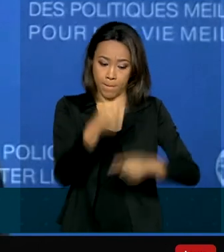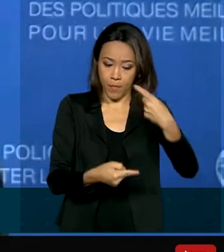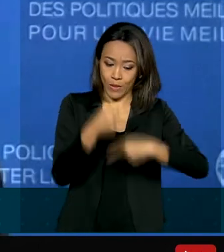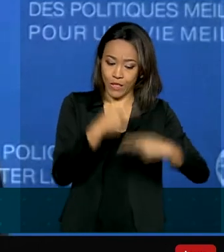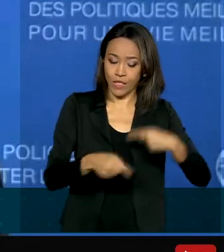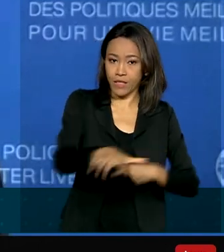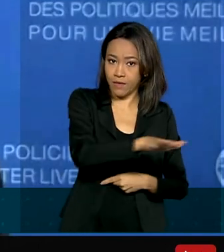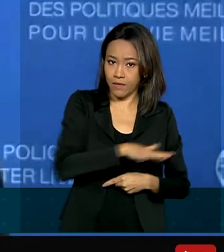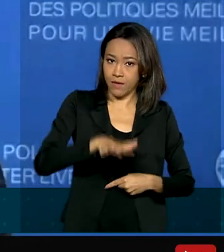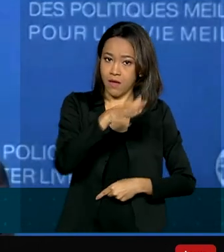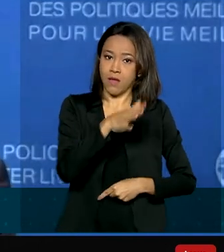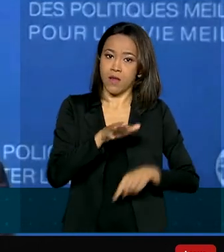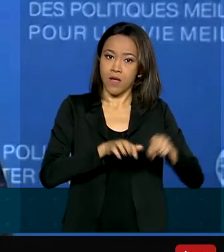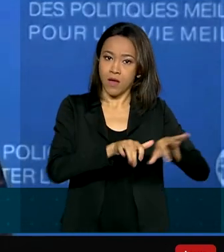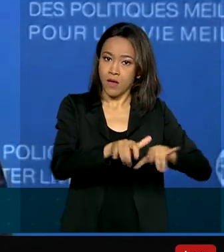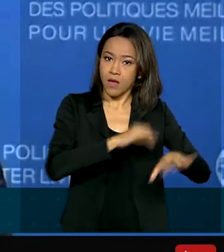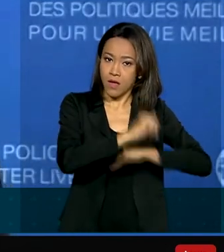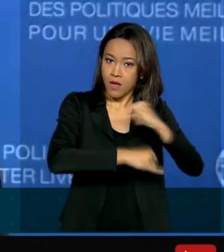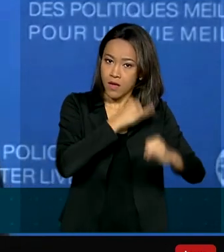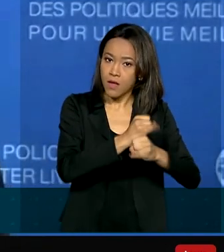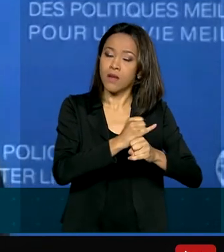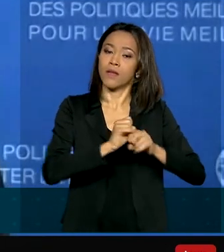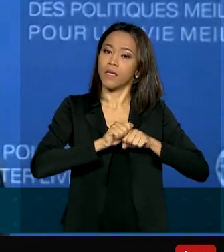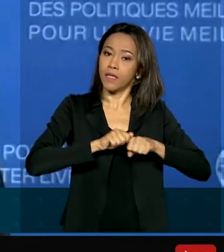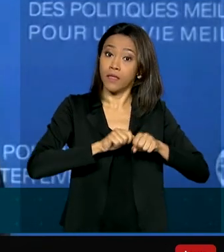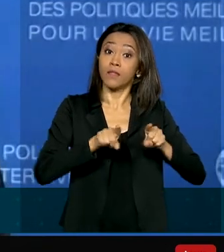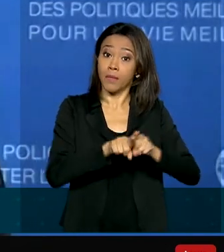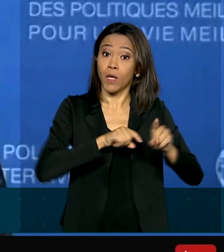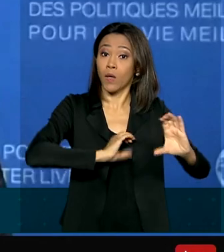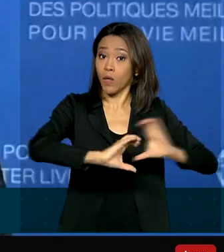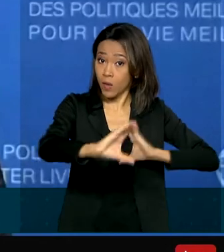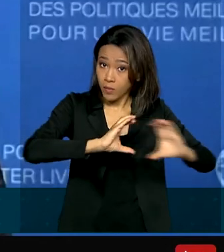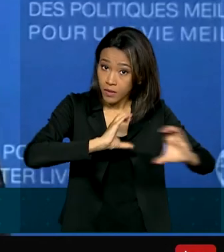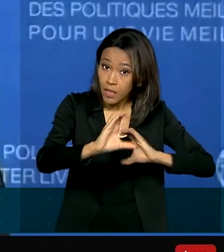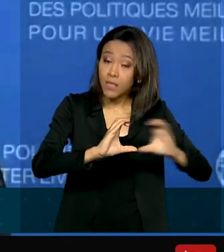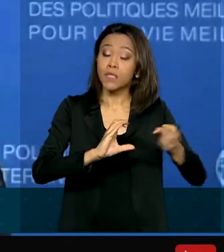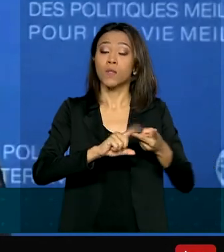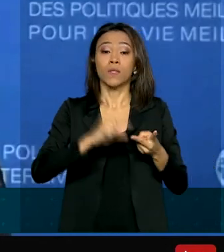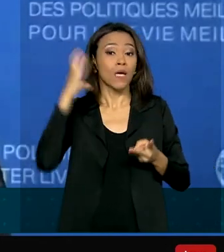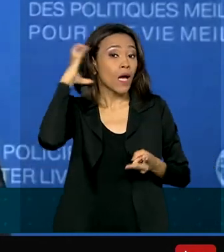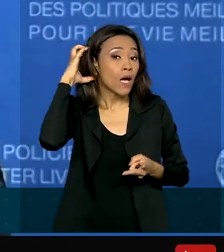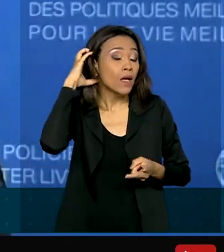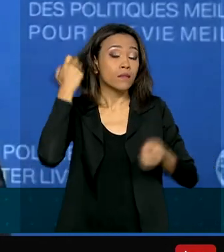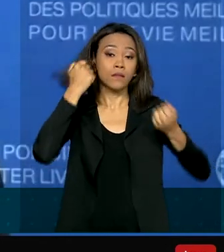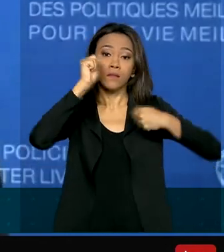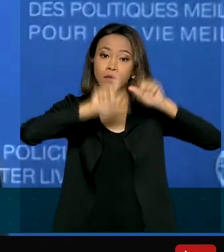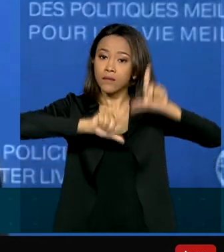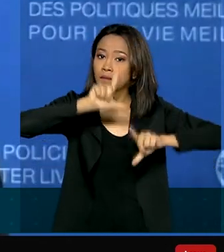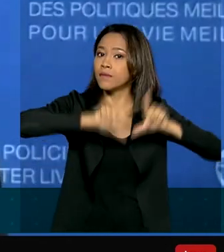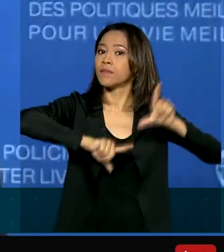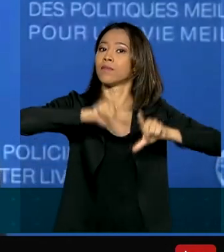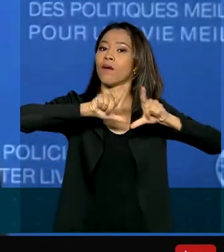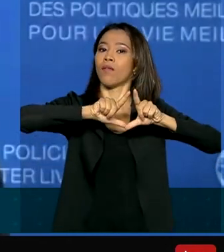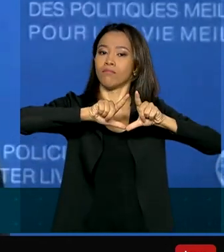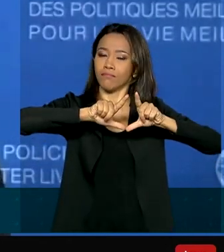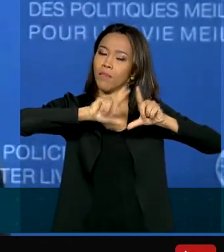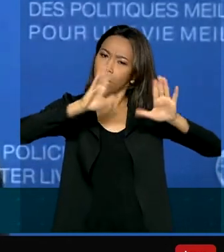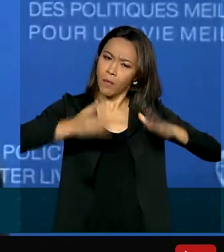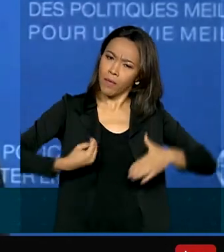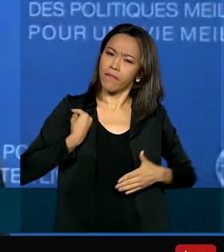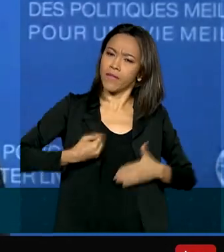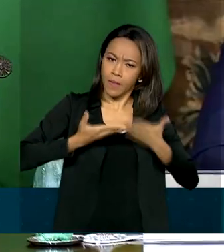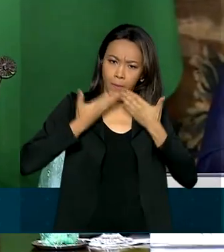digitais de telecomunicações, de radiodifusão para uma vida